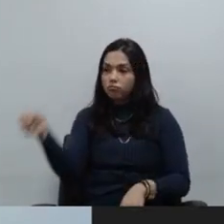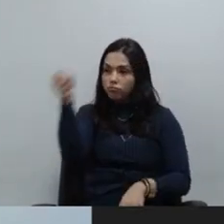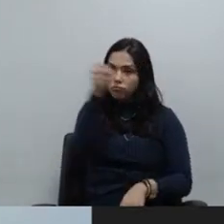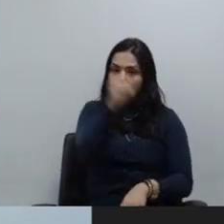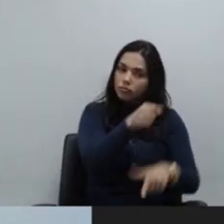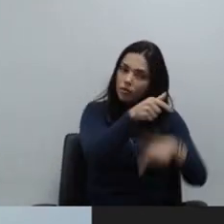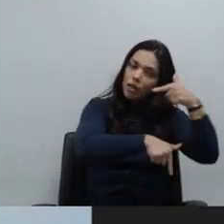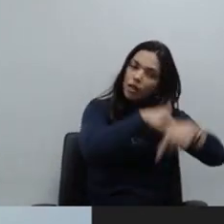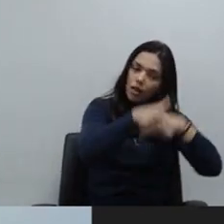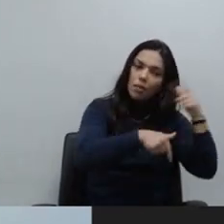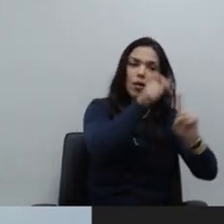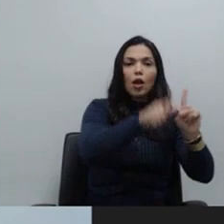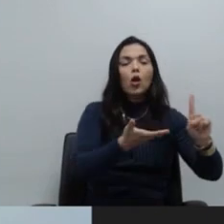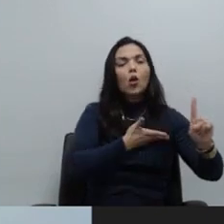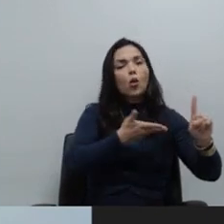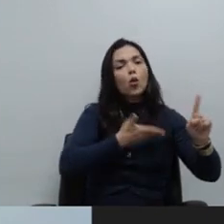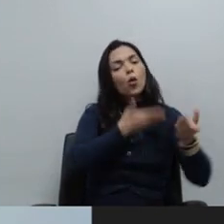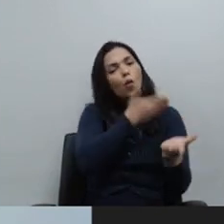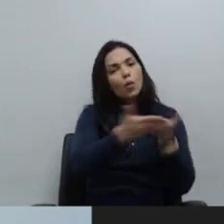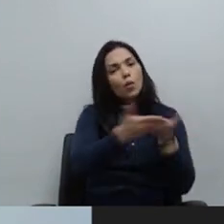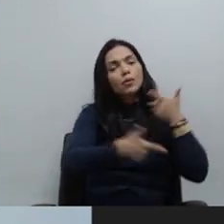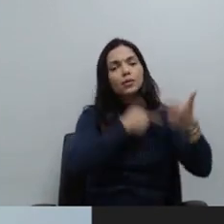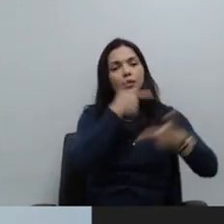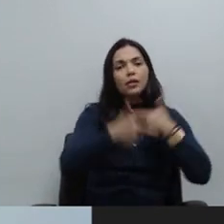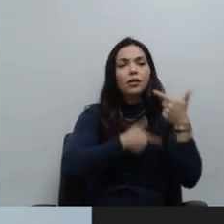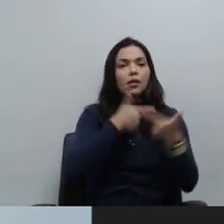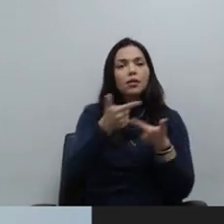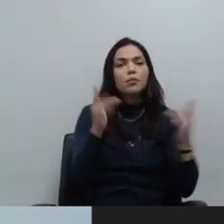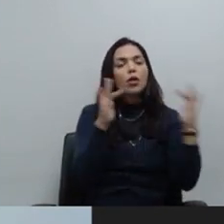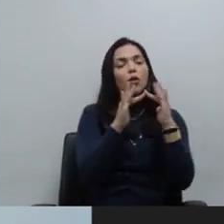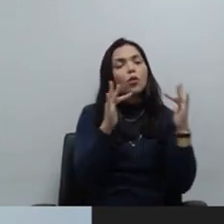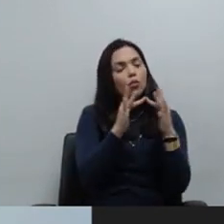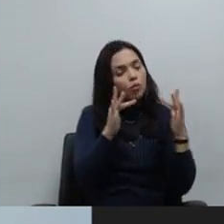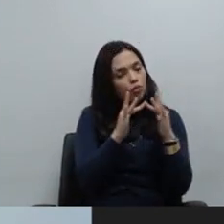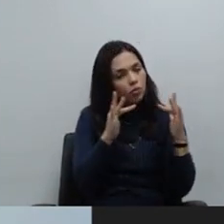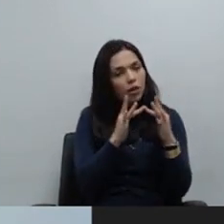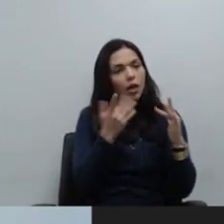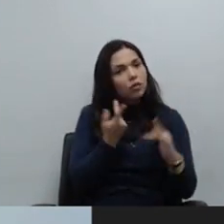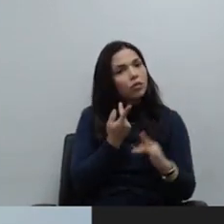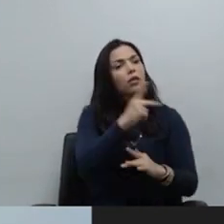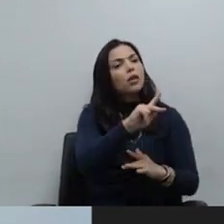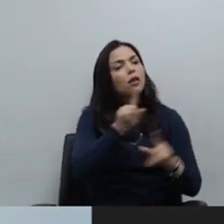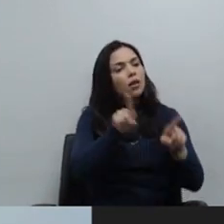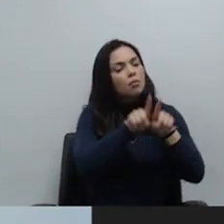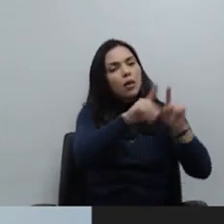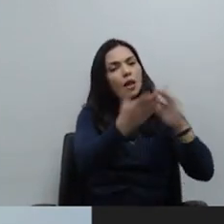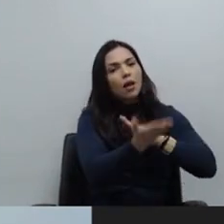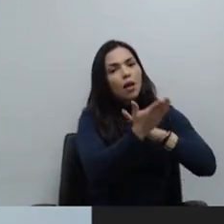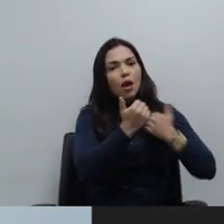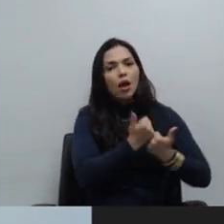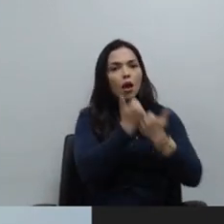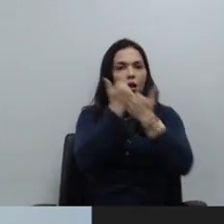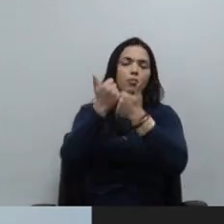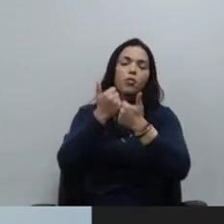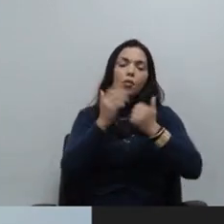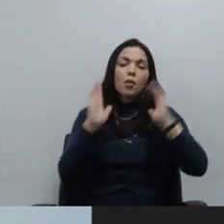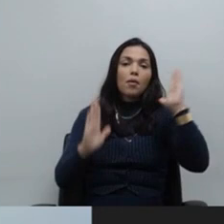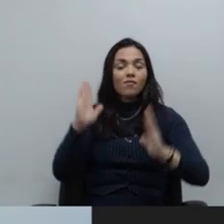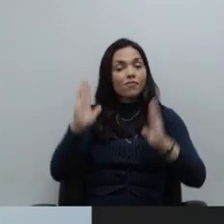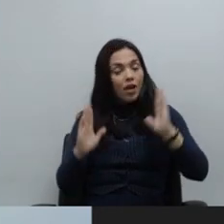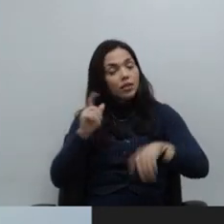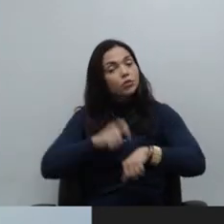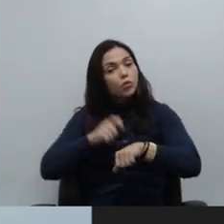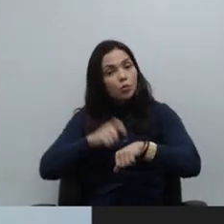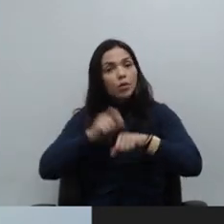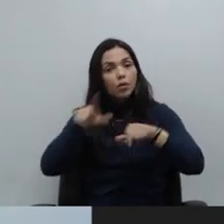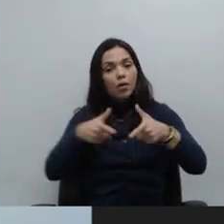trabalhar já com o... contar com a força de trabalho dele nessa fase da expansão. Espero, também, que,